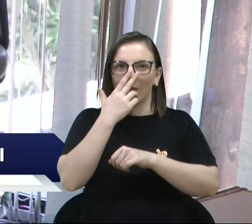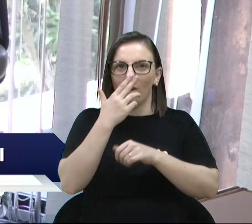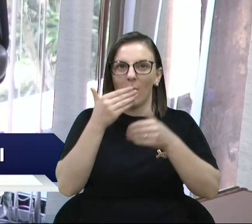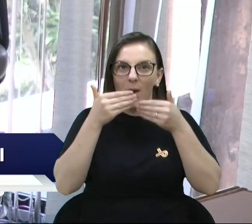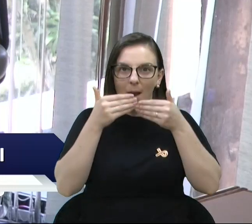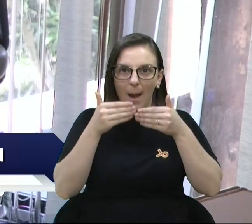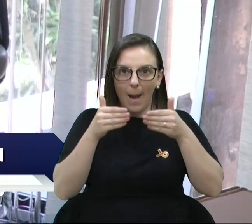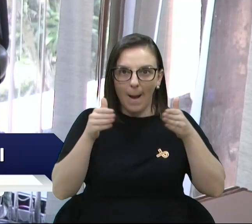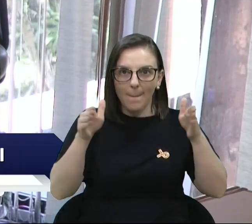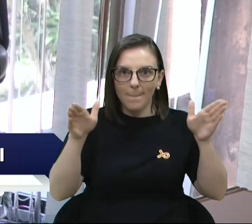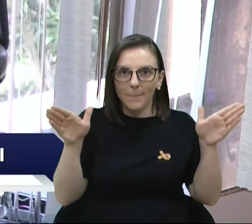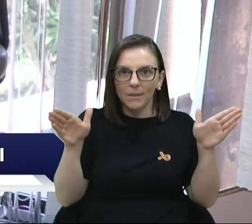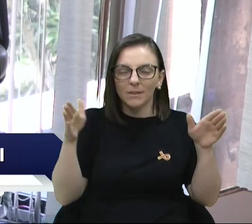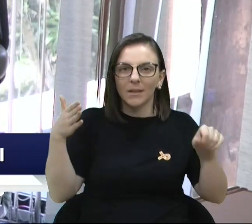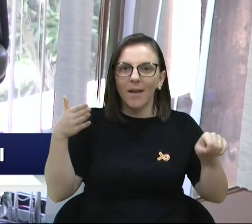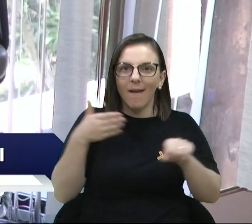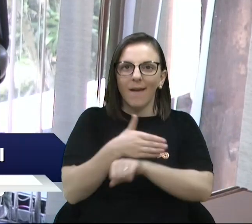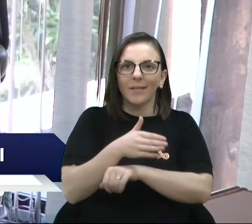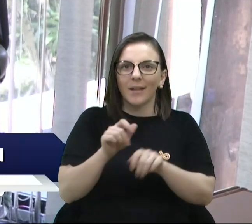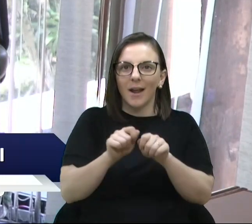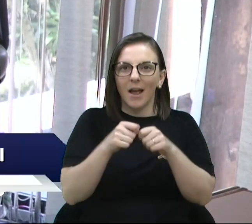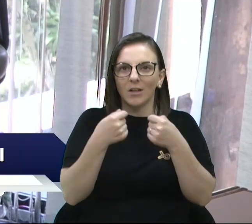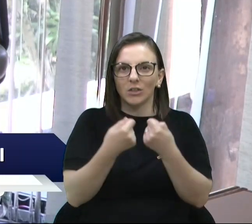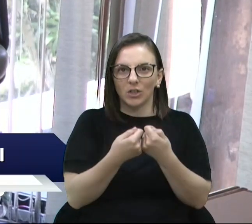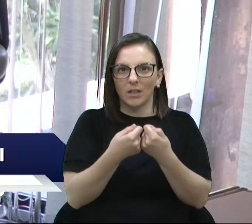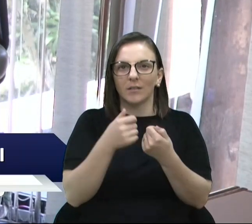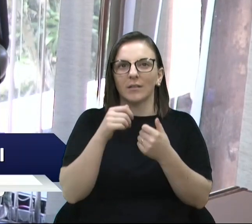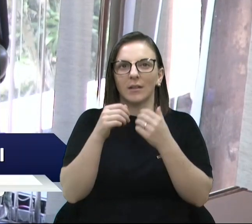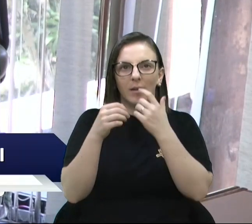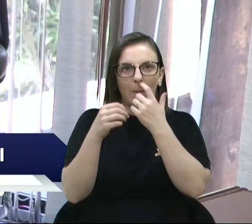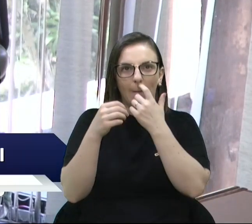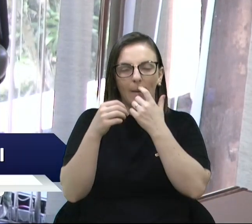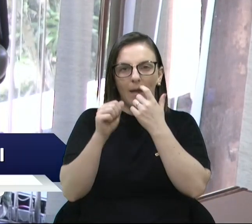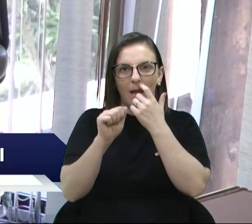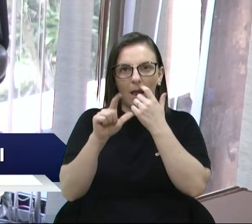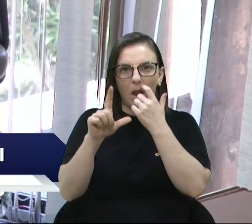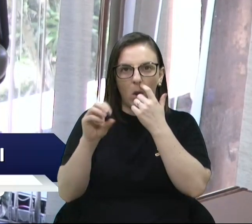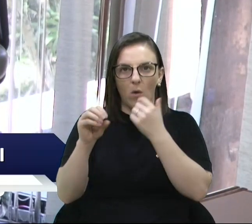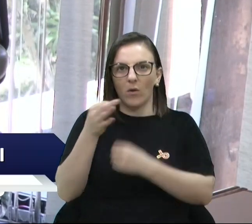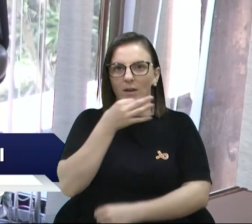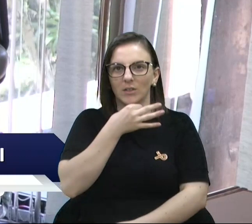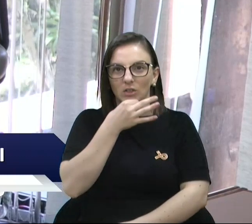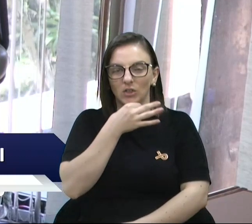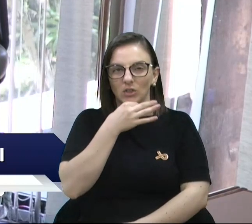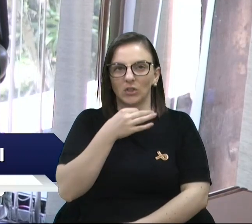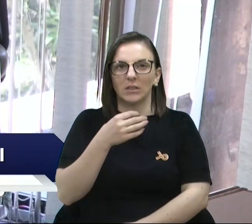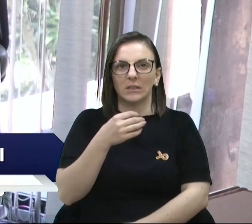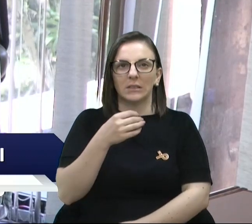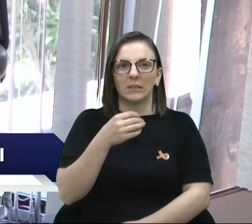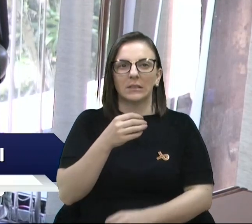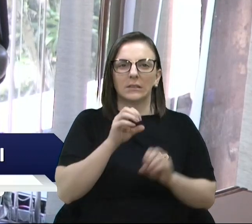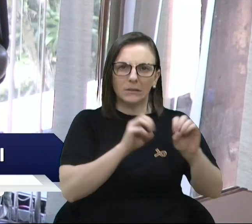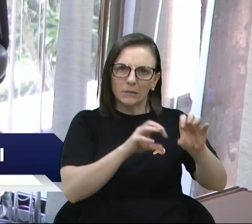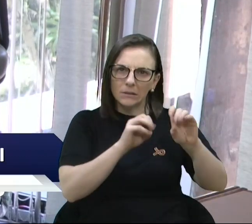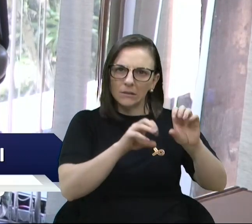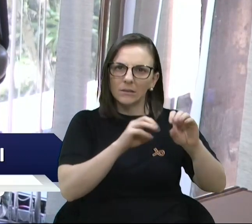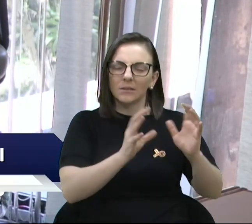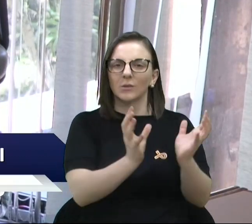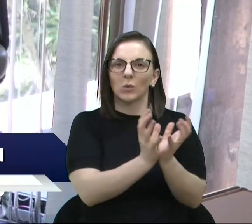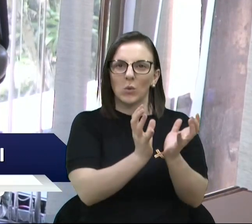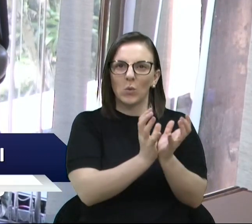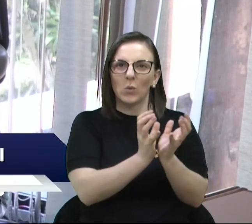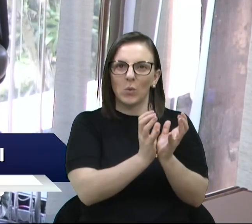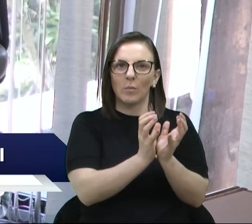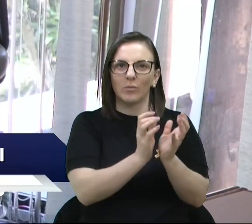agendas das unidades para o Alô Caxias, claro, capacitando adequadamente e, talvez, até reforçando essas equipes para